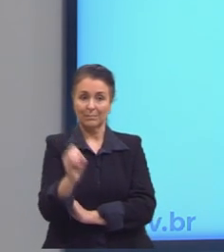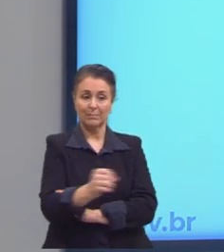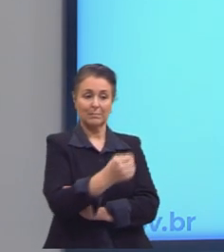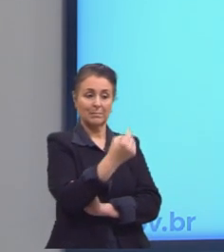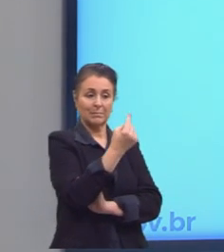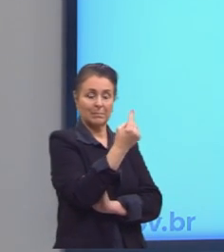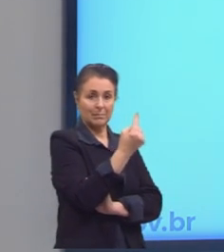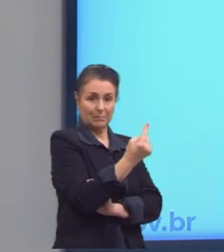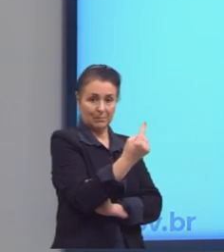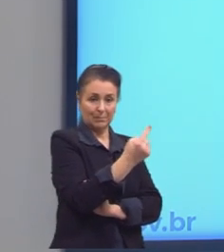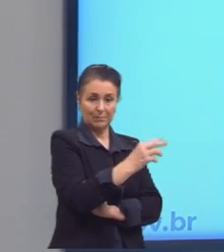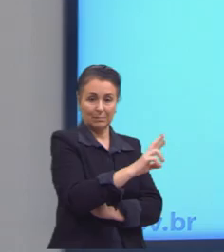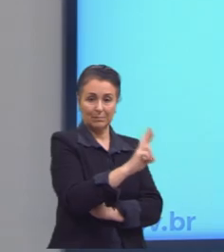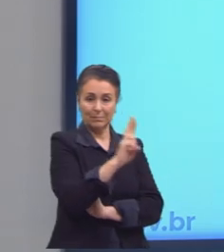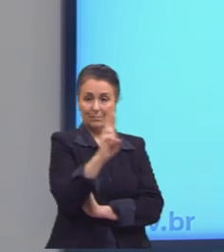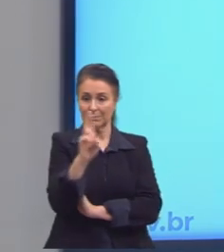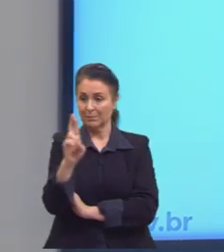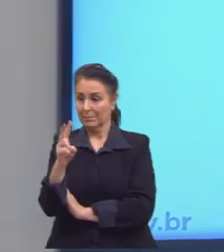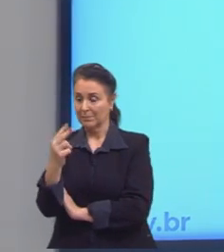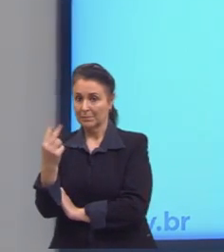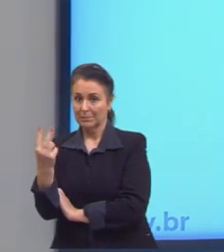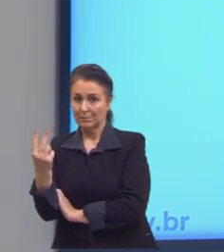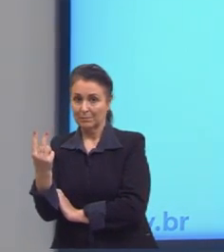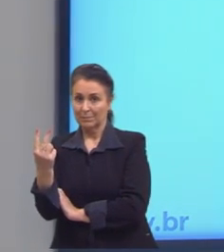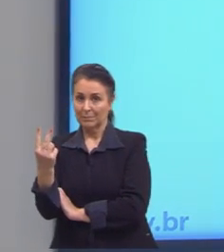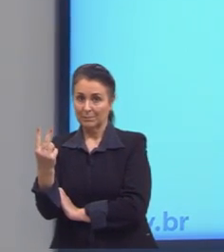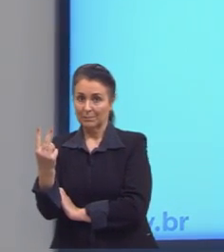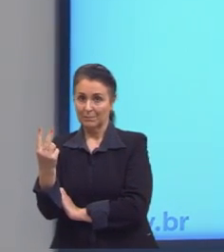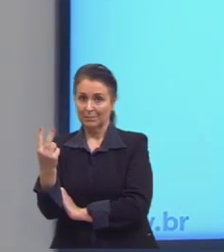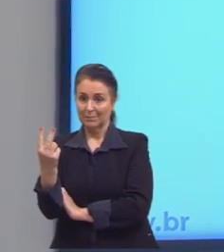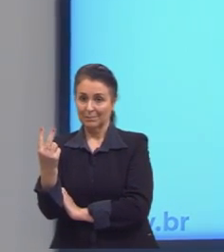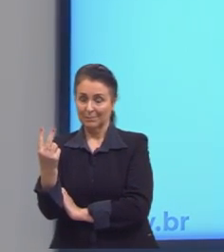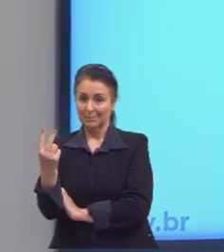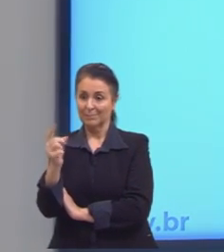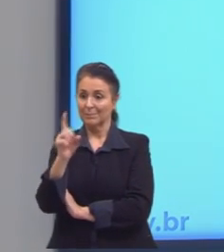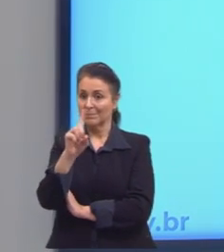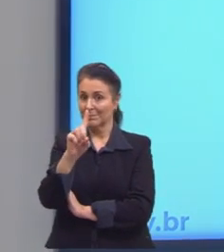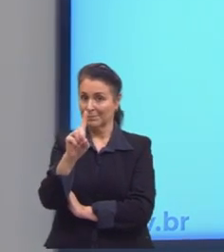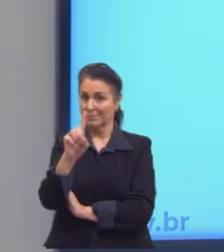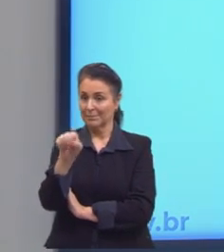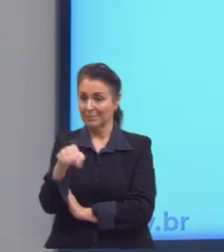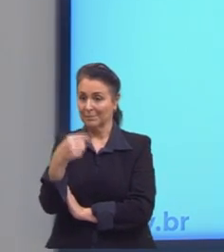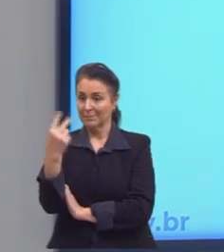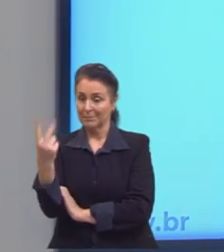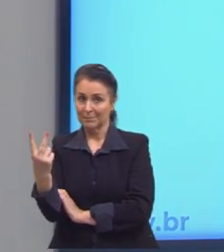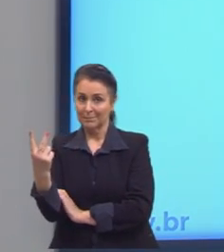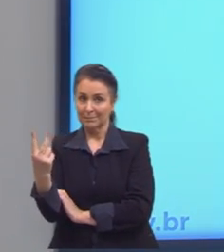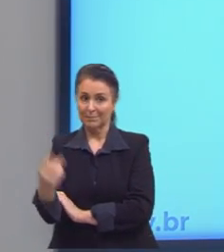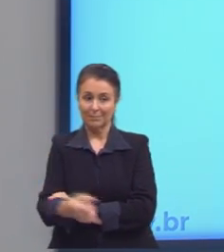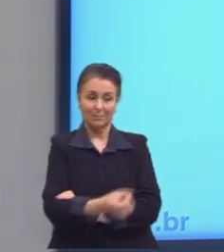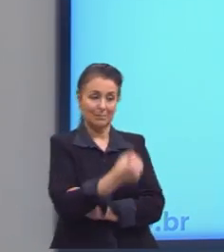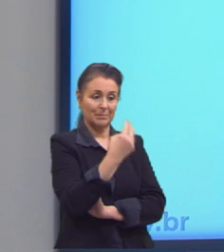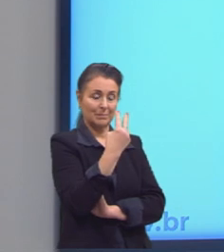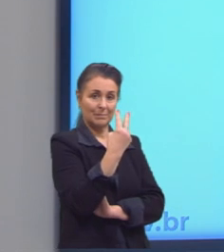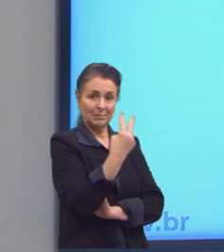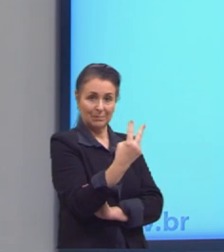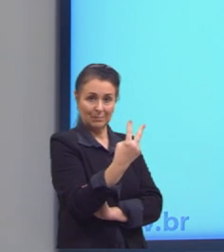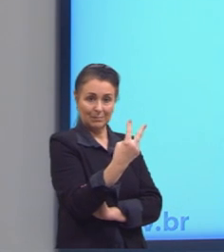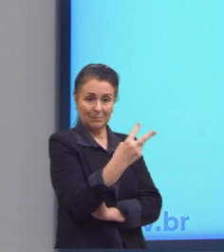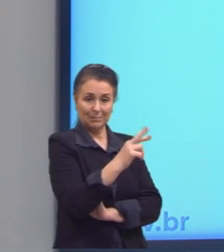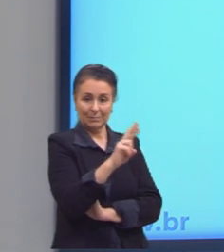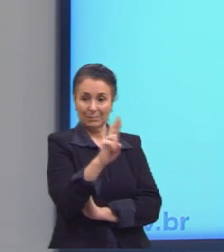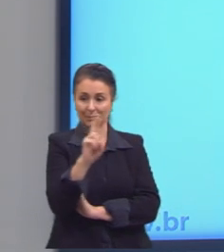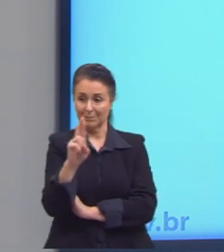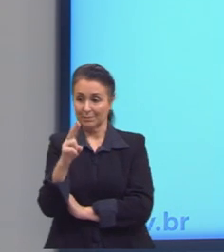o 1 está relacionado com 2, então, tenho o par ordenado 1 e 2. 2 está relacionado com